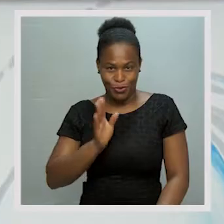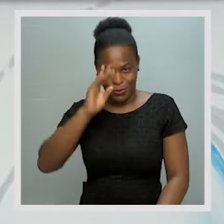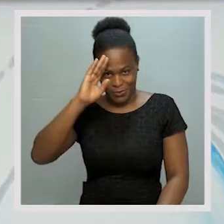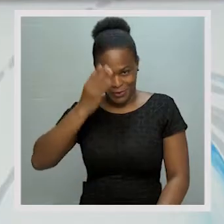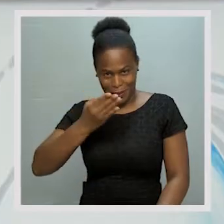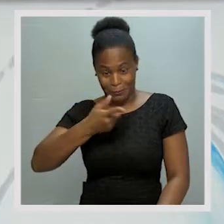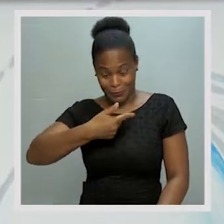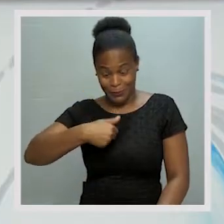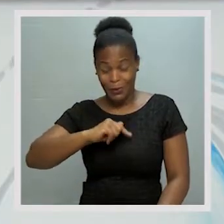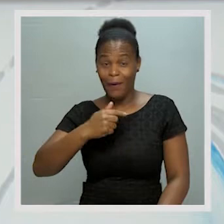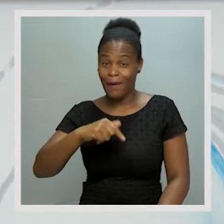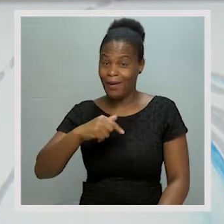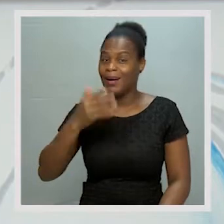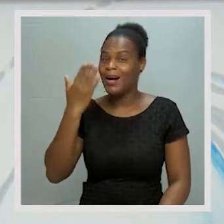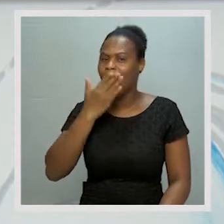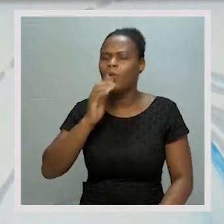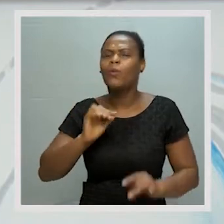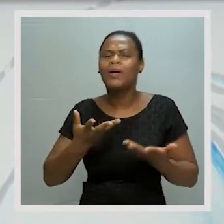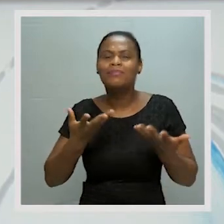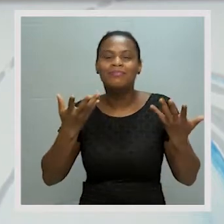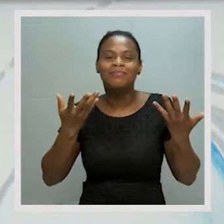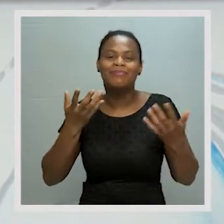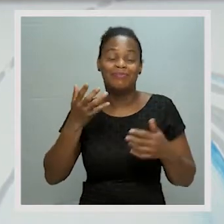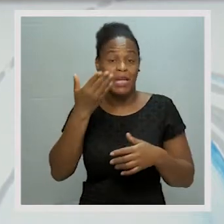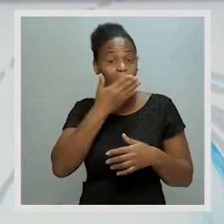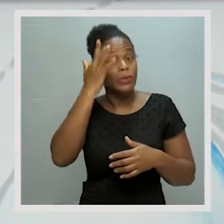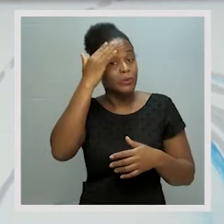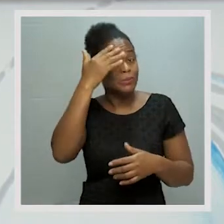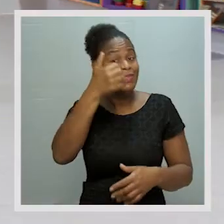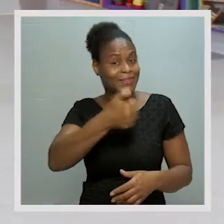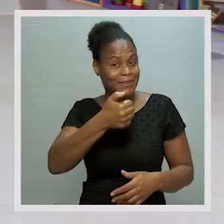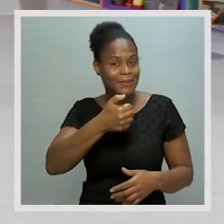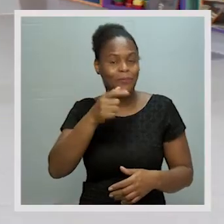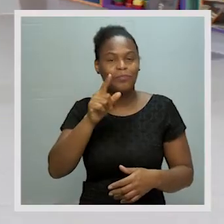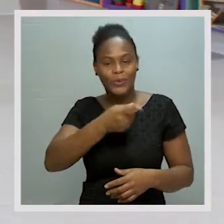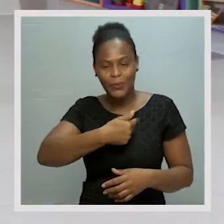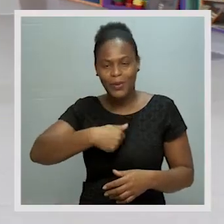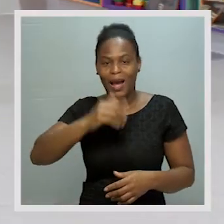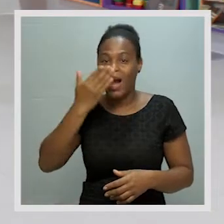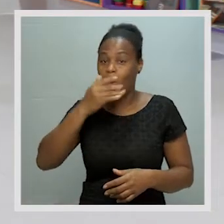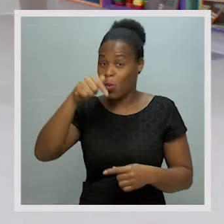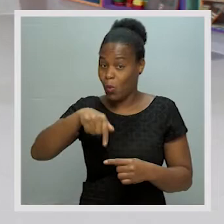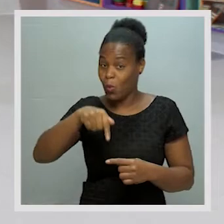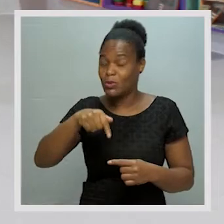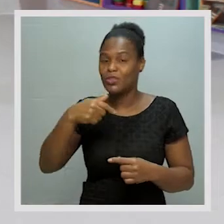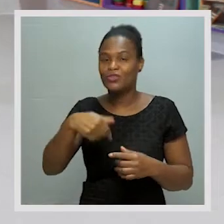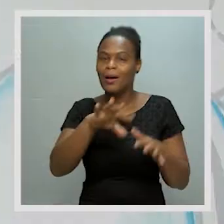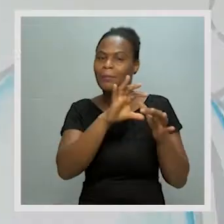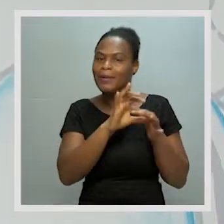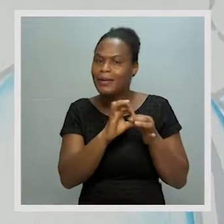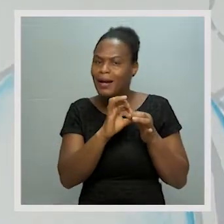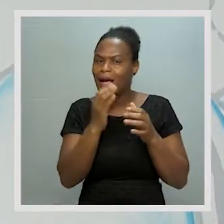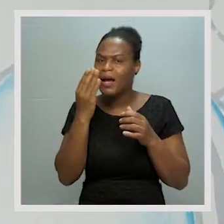Já sabem que estamos na aula 5 e a nossa aula de hoje